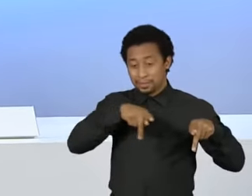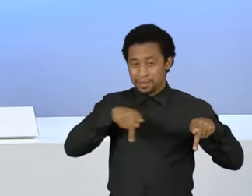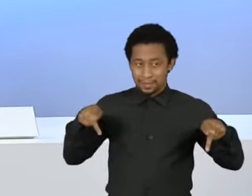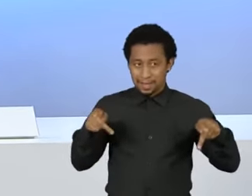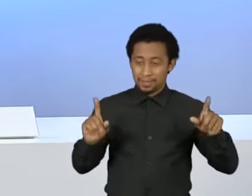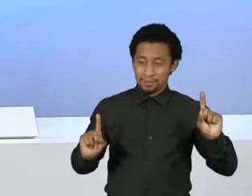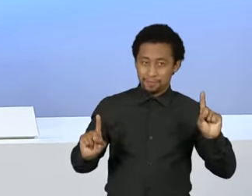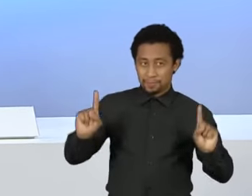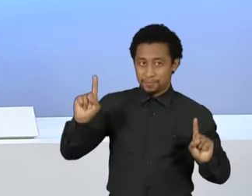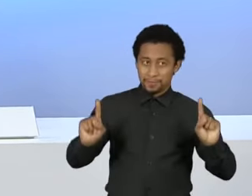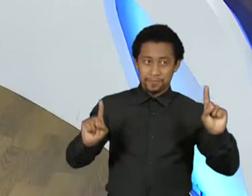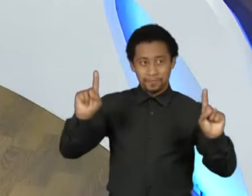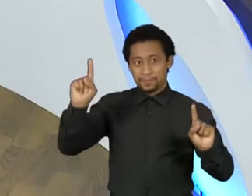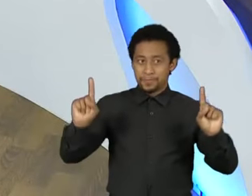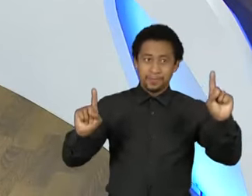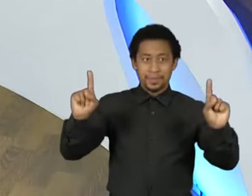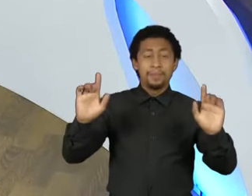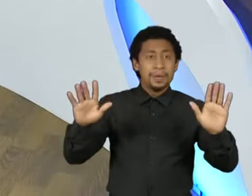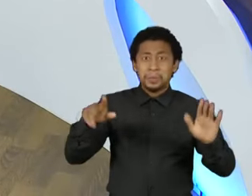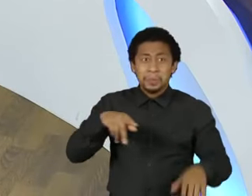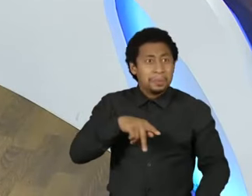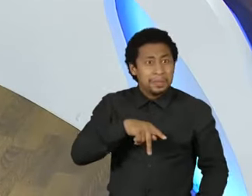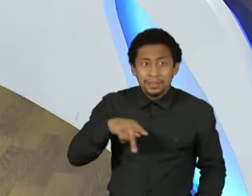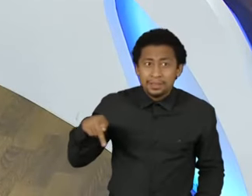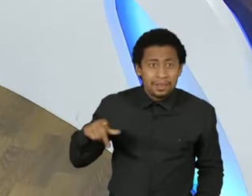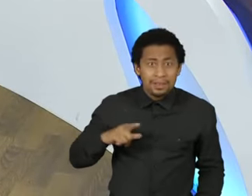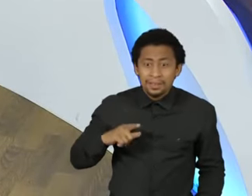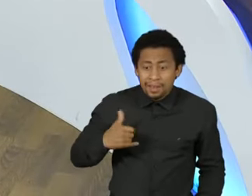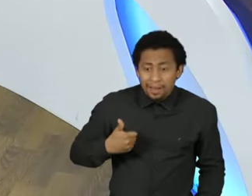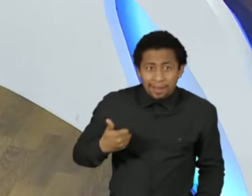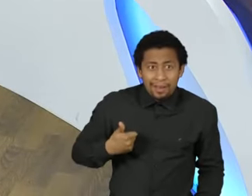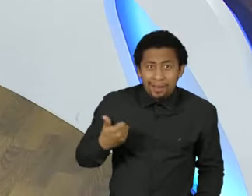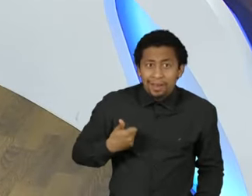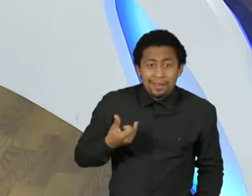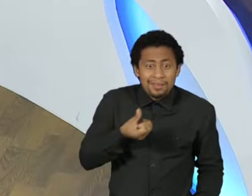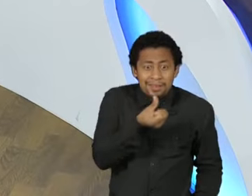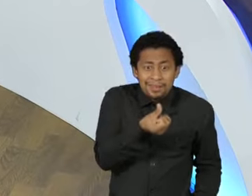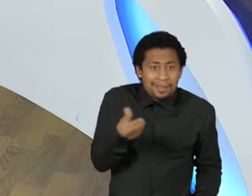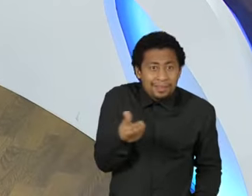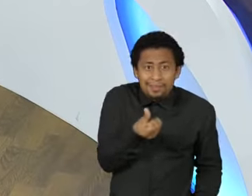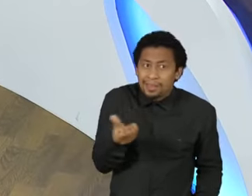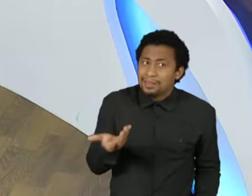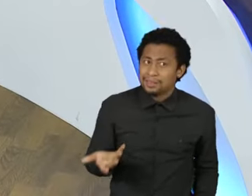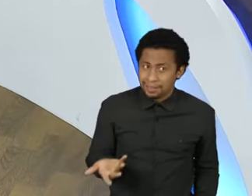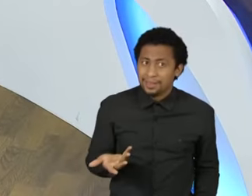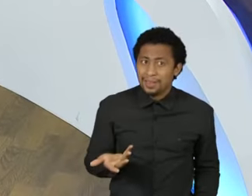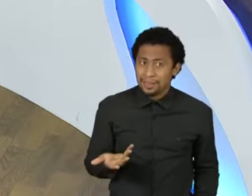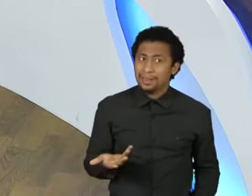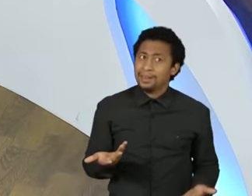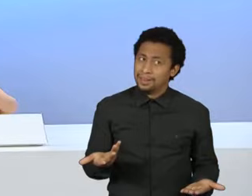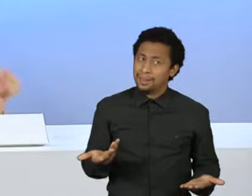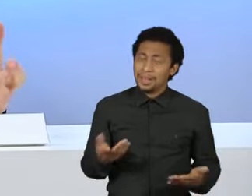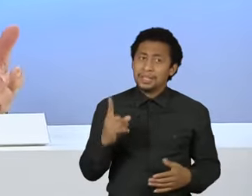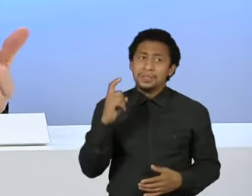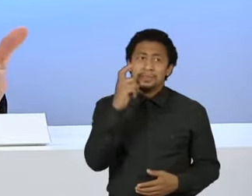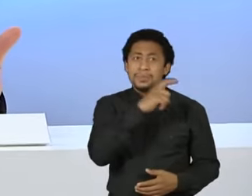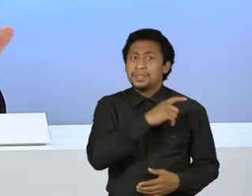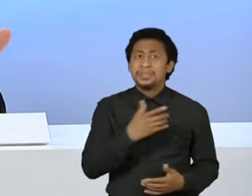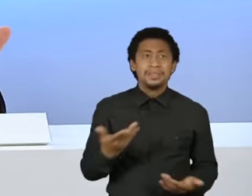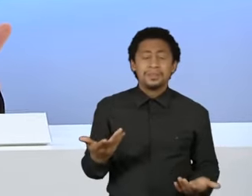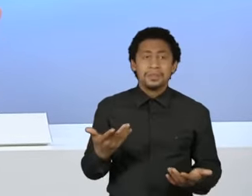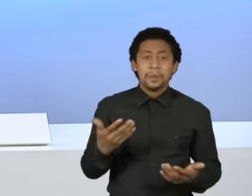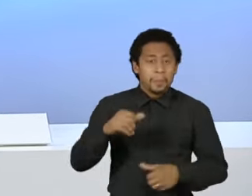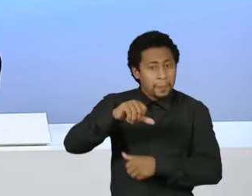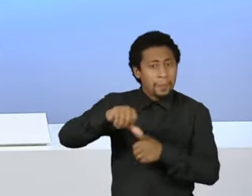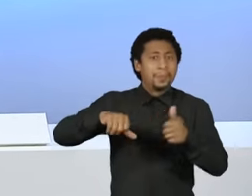idade. É difícil a gente imaginar no Brasil uma política personalizada nos candidatos, uma possibilidade de